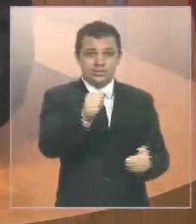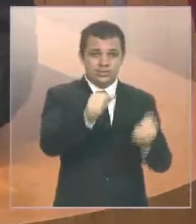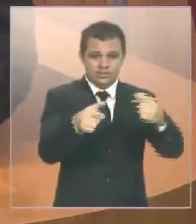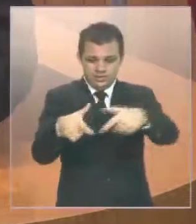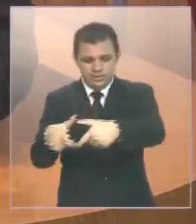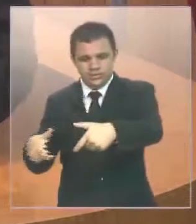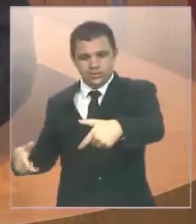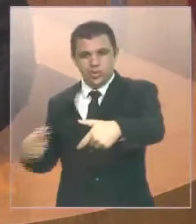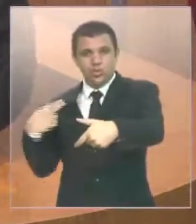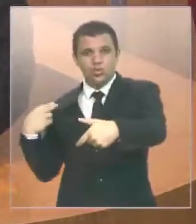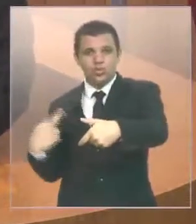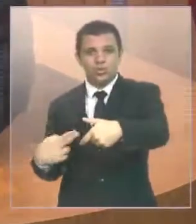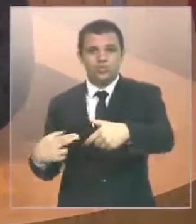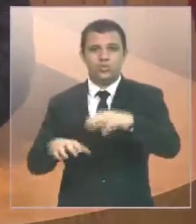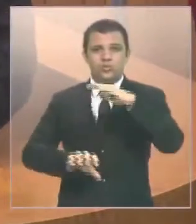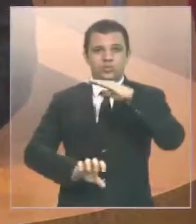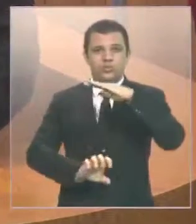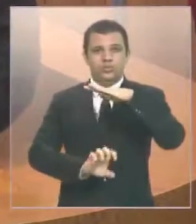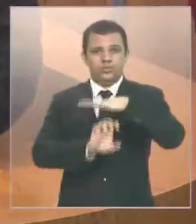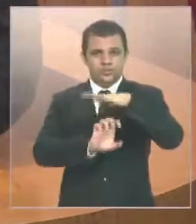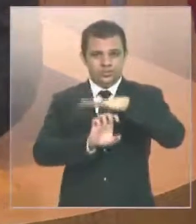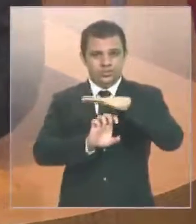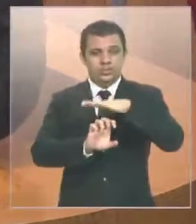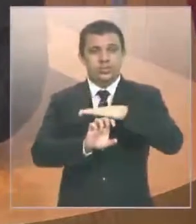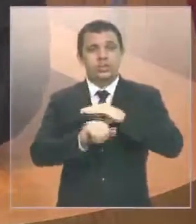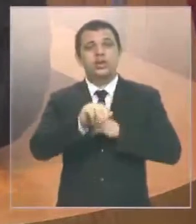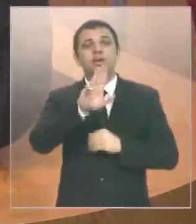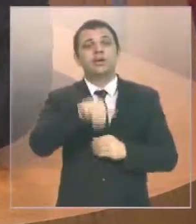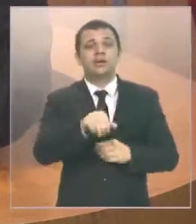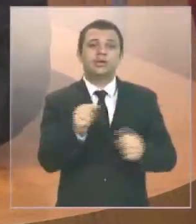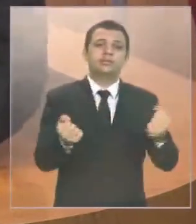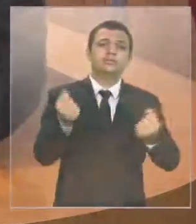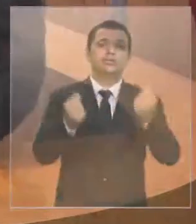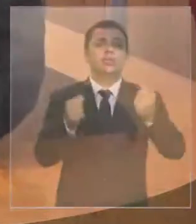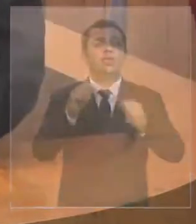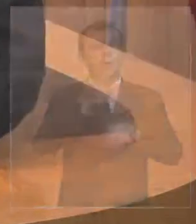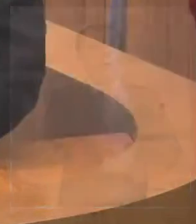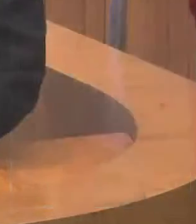empresa, deputado Rafael Leitoa, é o genro do prefeito.